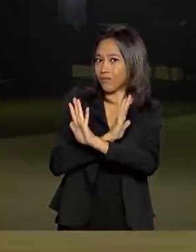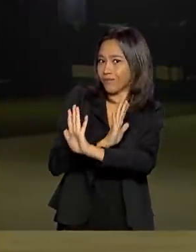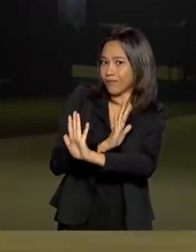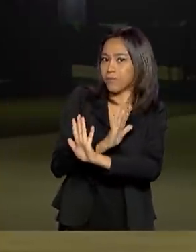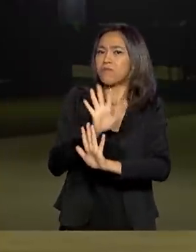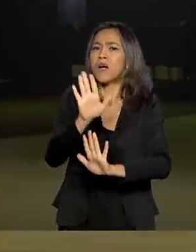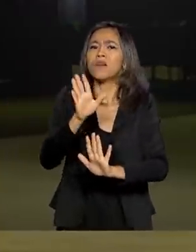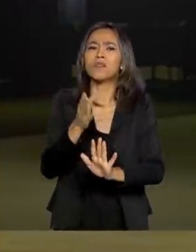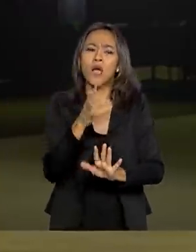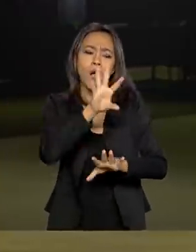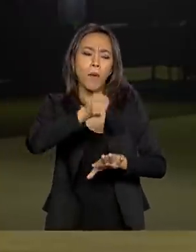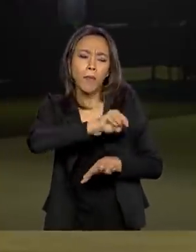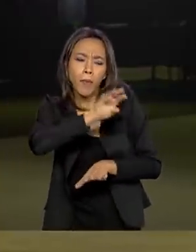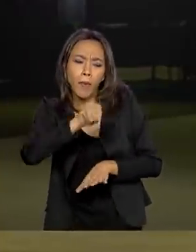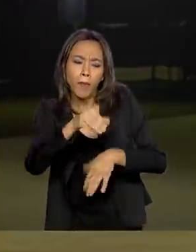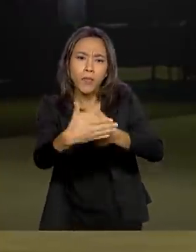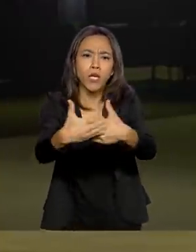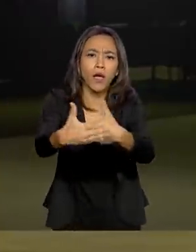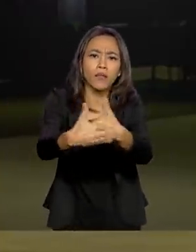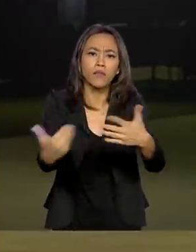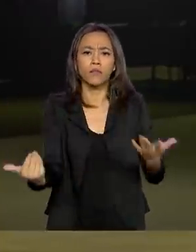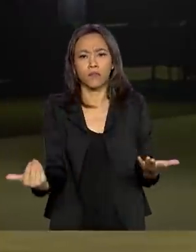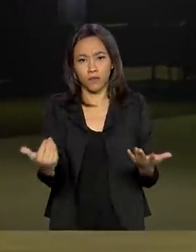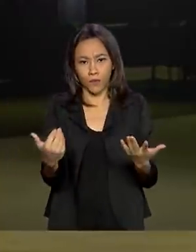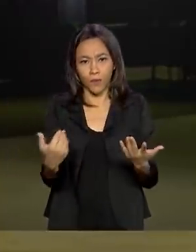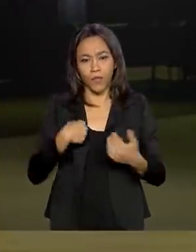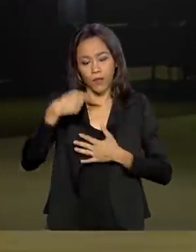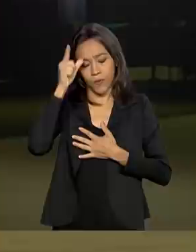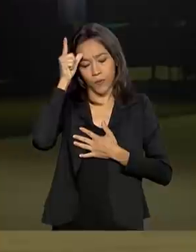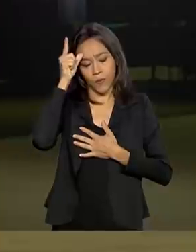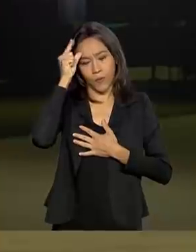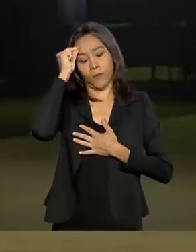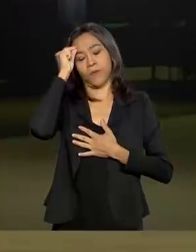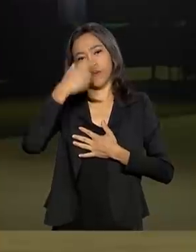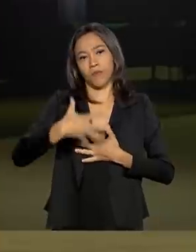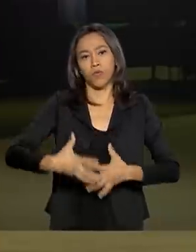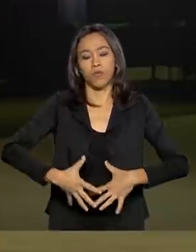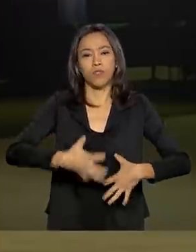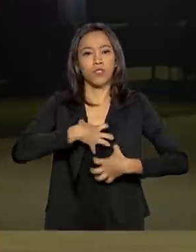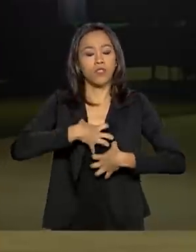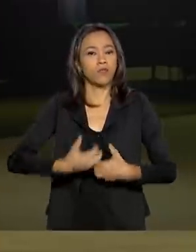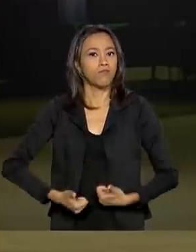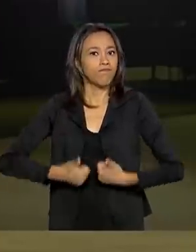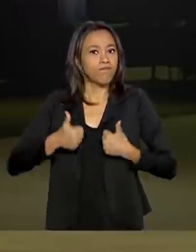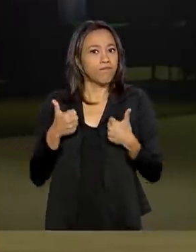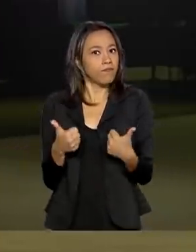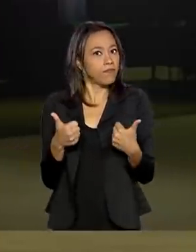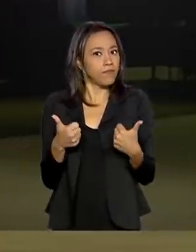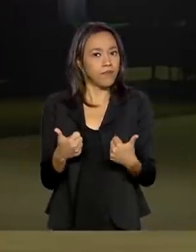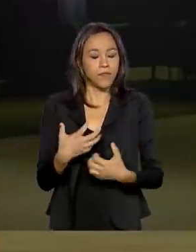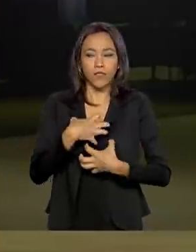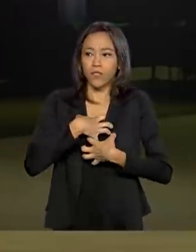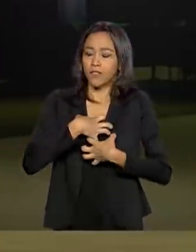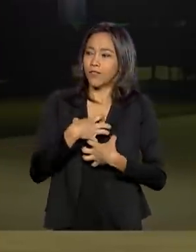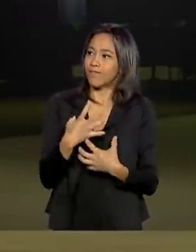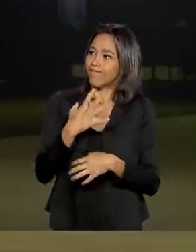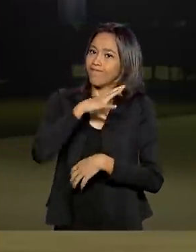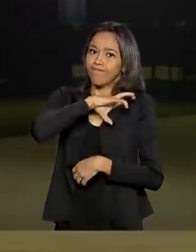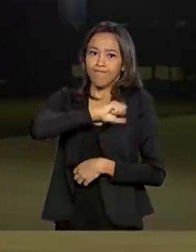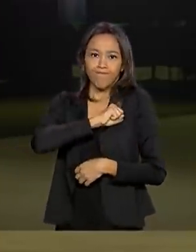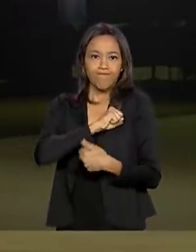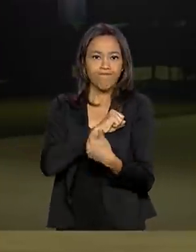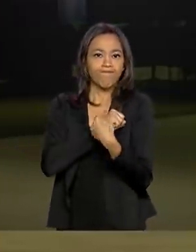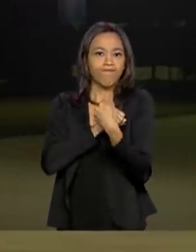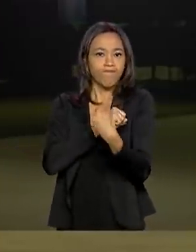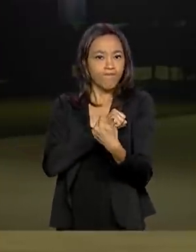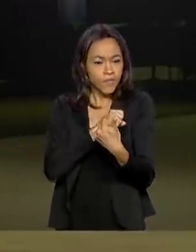palavra de conforto, pode ter uma palavra carinhosa, isso melhora muito o ânimo da pessoa, ela se sente querida, né. E